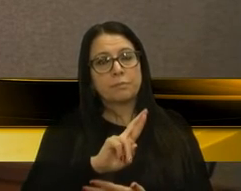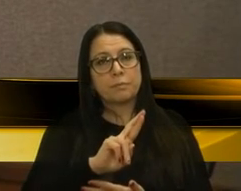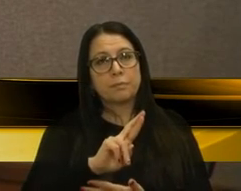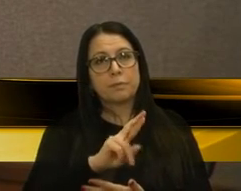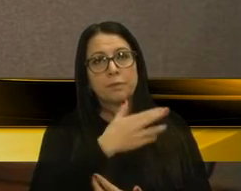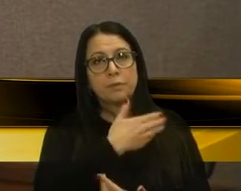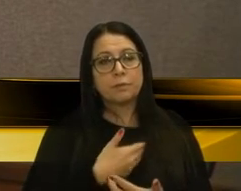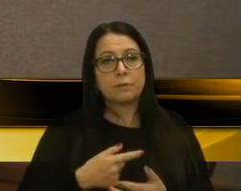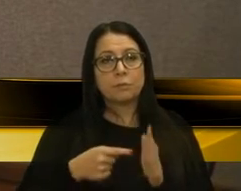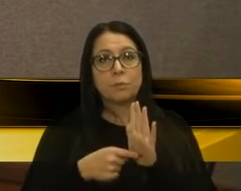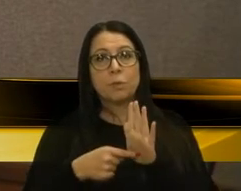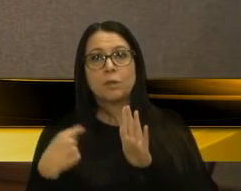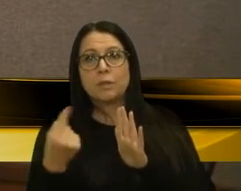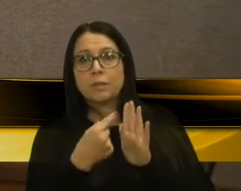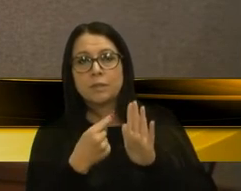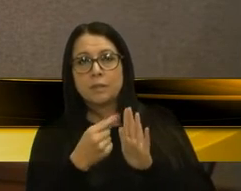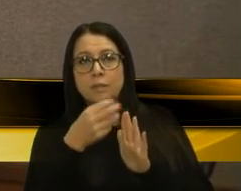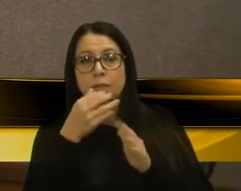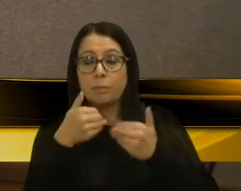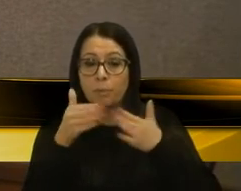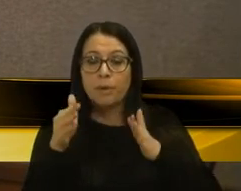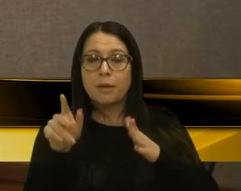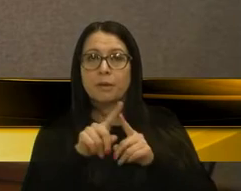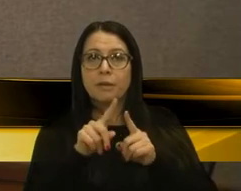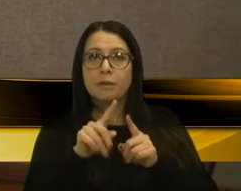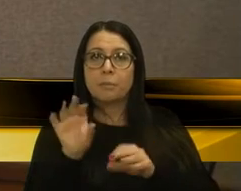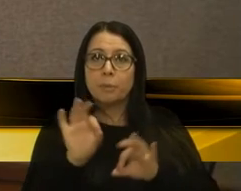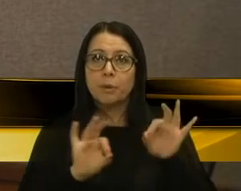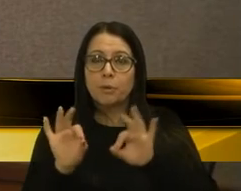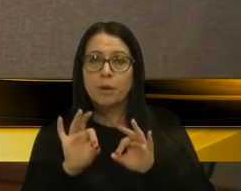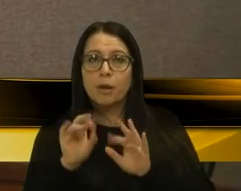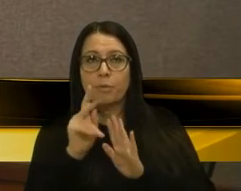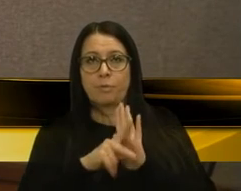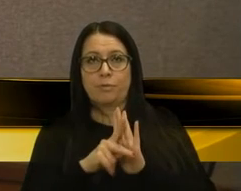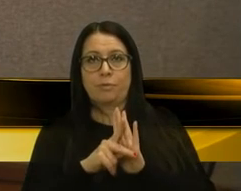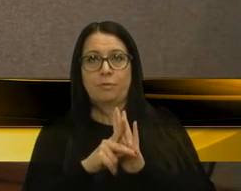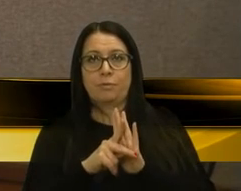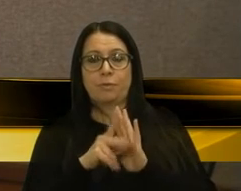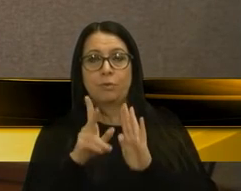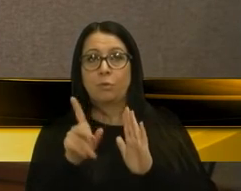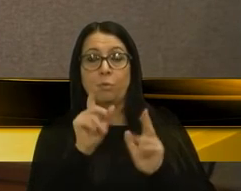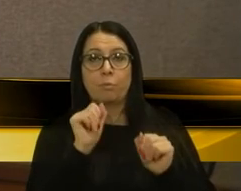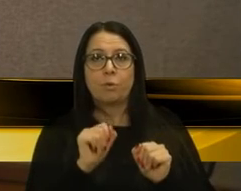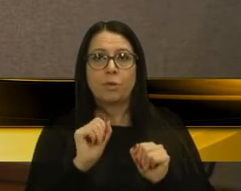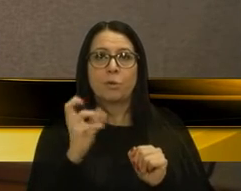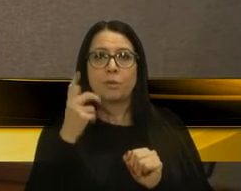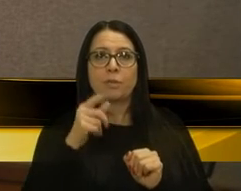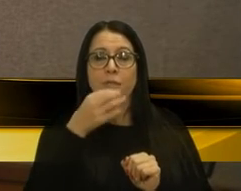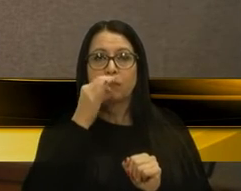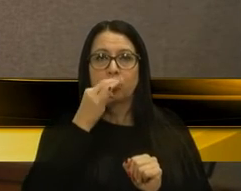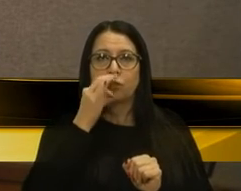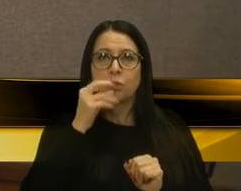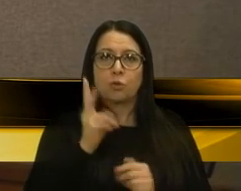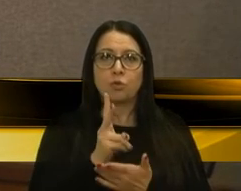estamos abertos, nós queremos aperfeiçoar o projeto. Agora, o que não pode acontecer é que a Caxias continuar travada,